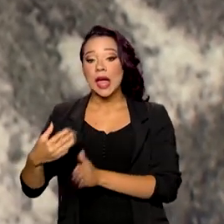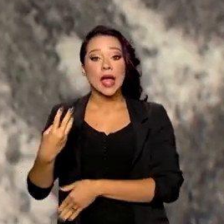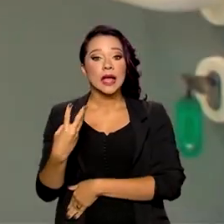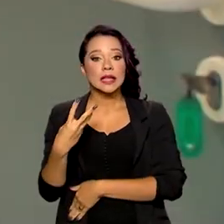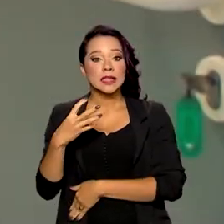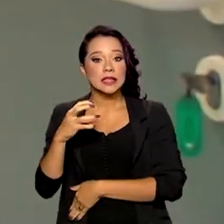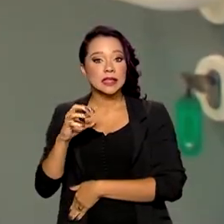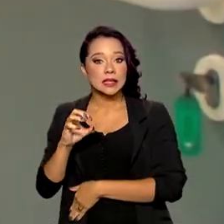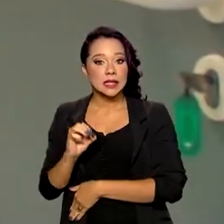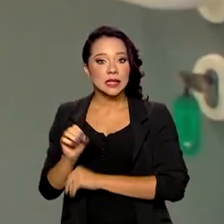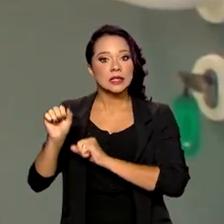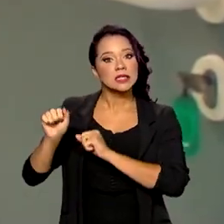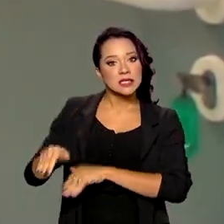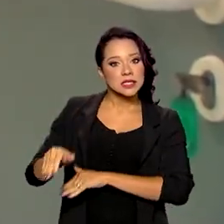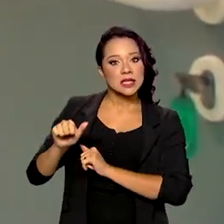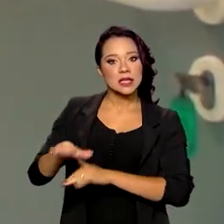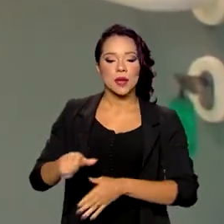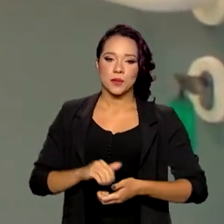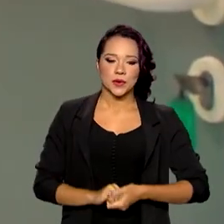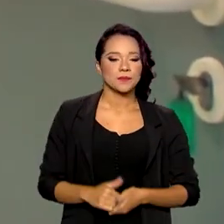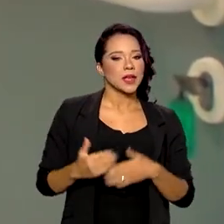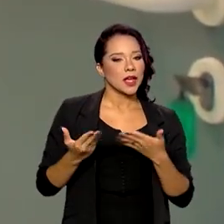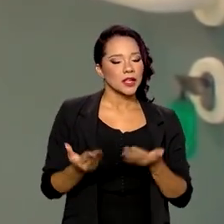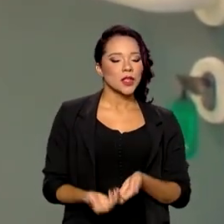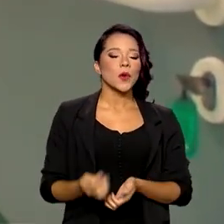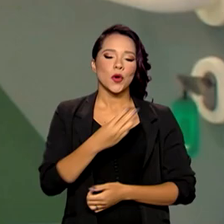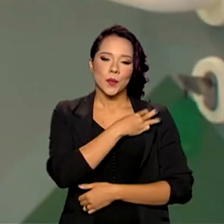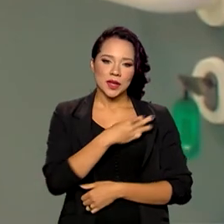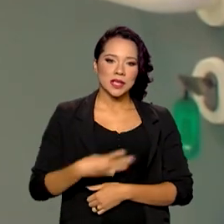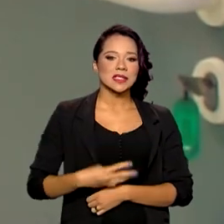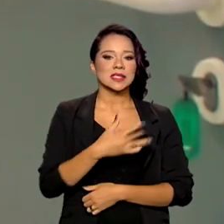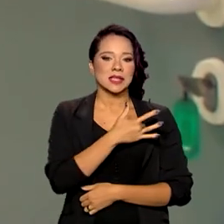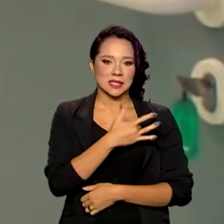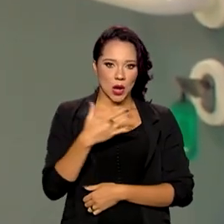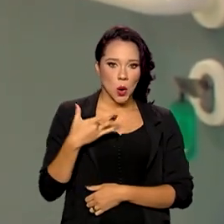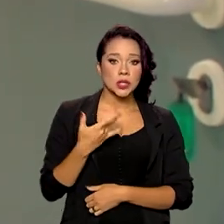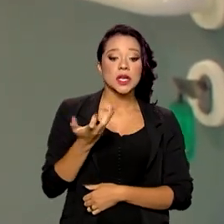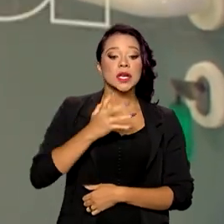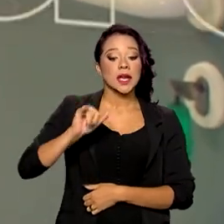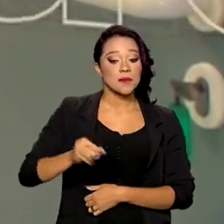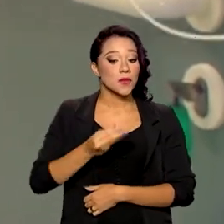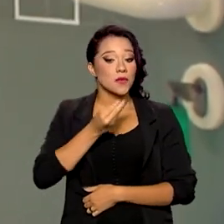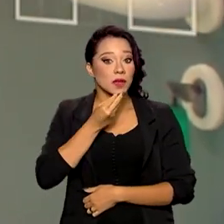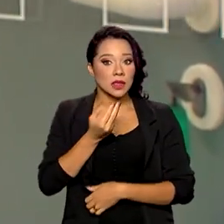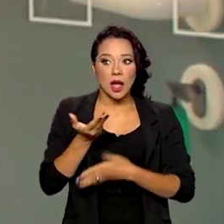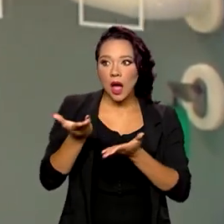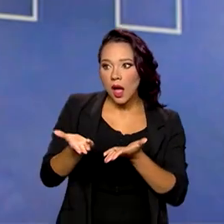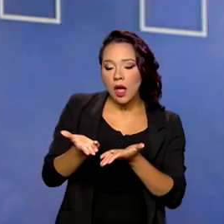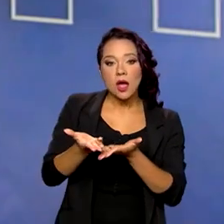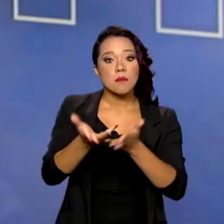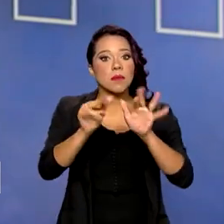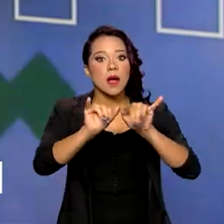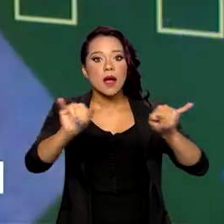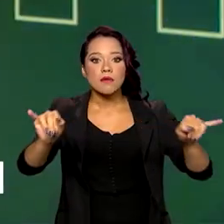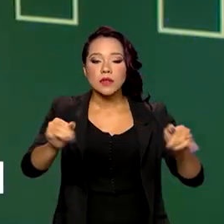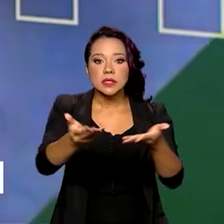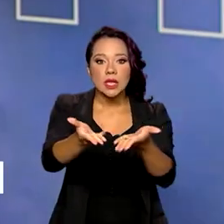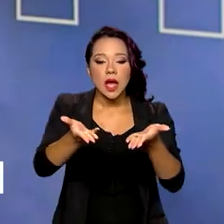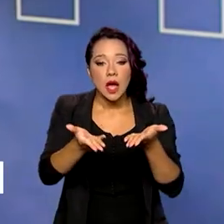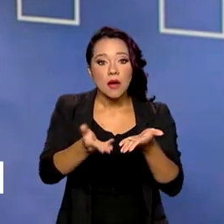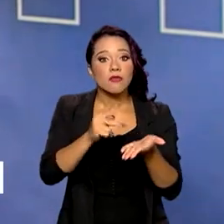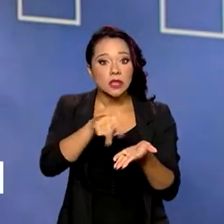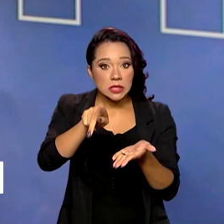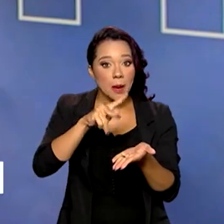dia 30 de setembro. Então, como Ministro da Saúde, quero aqui aproveitar essa oportunidade para fazer um apelo aos